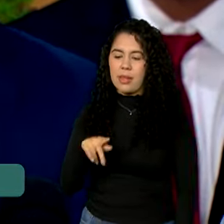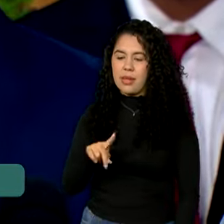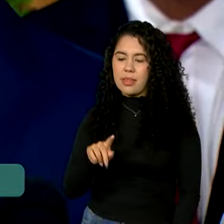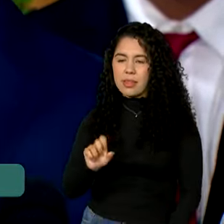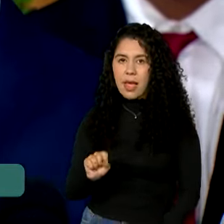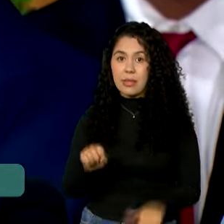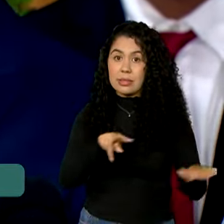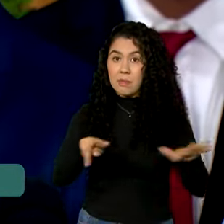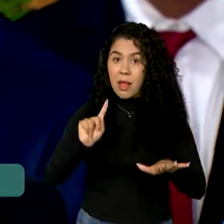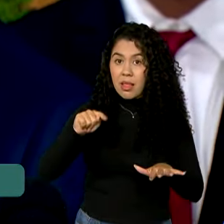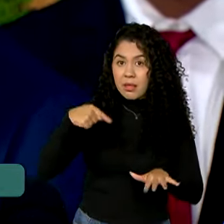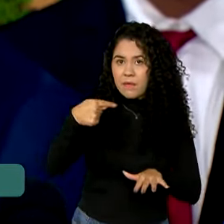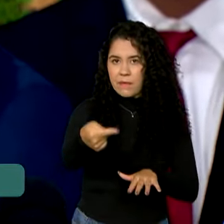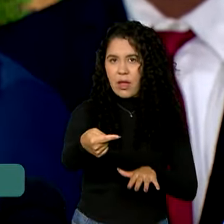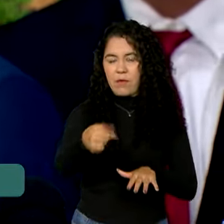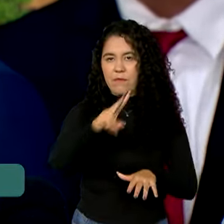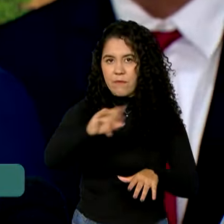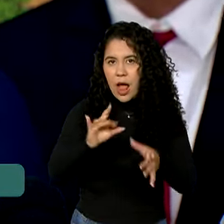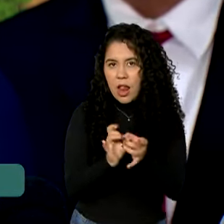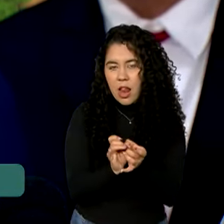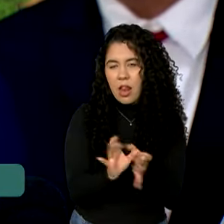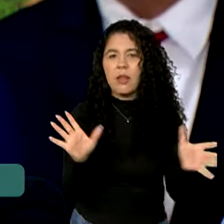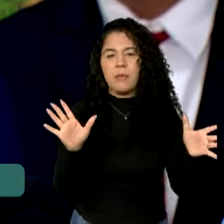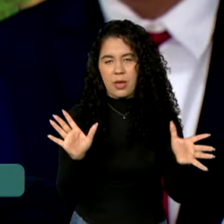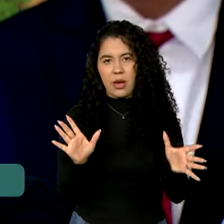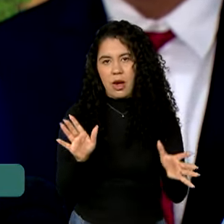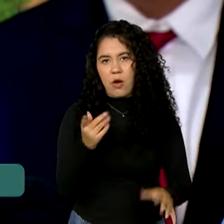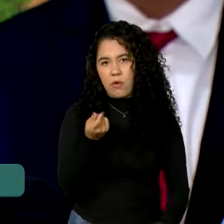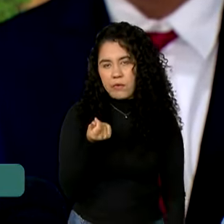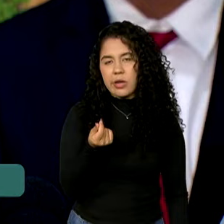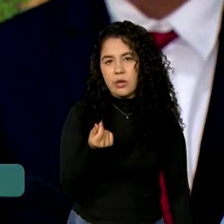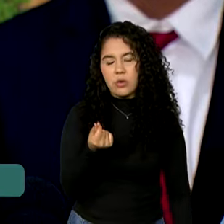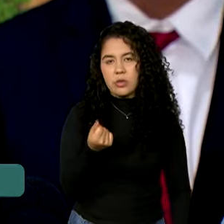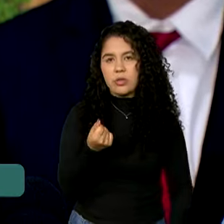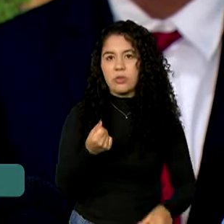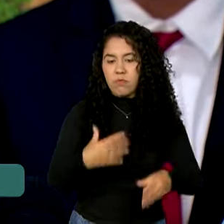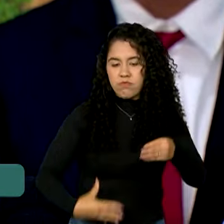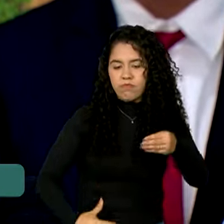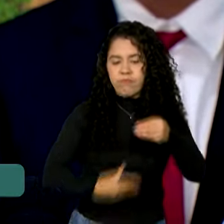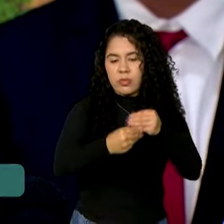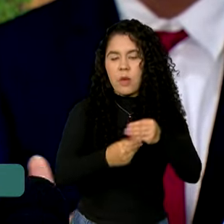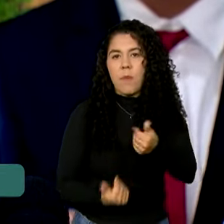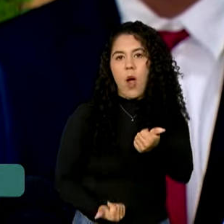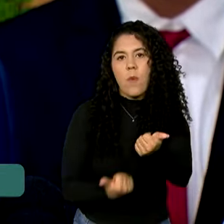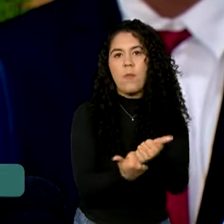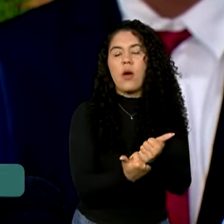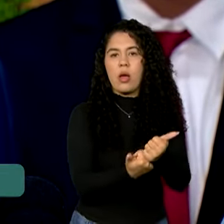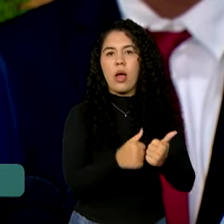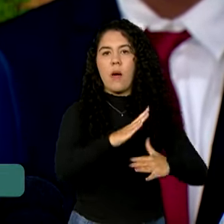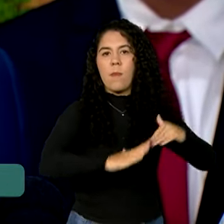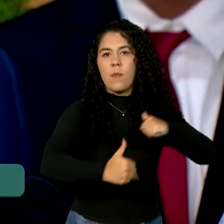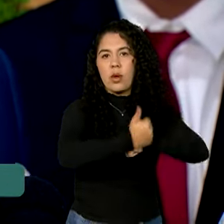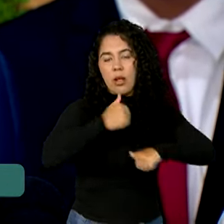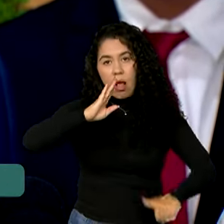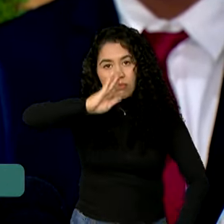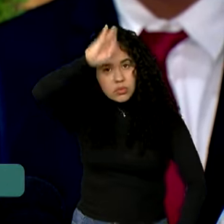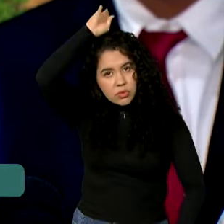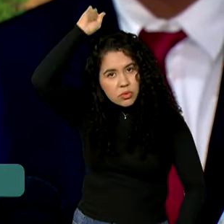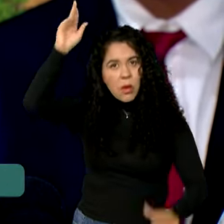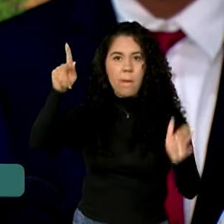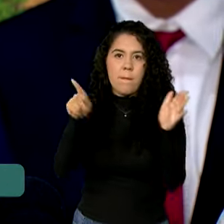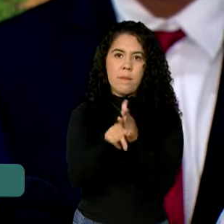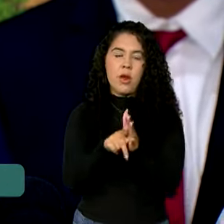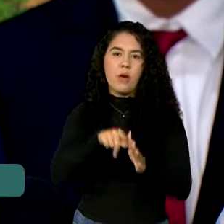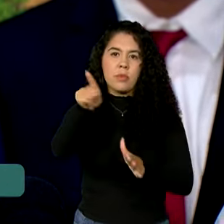liberado um pouco mais de 400 milhões de reais para apoio aos corpos de bombeiros desses estados da Amazônia Legal,